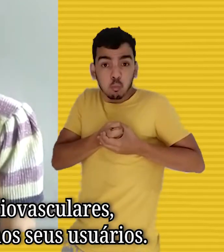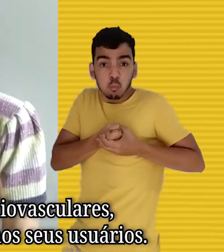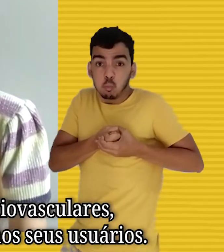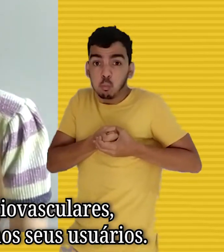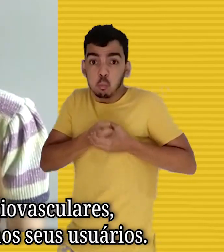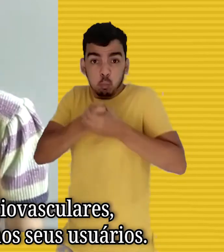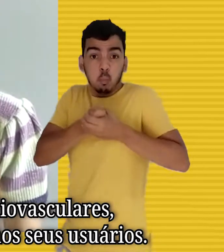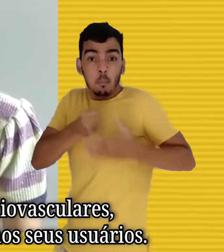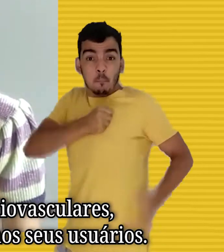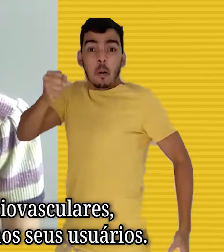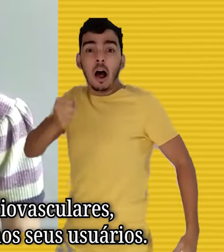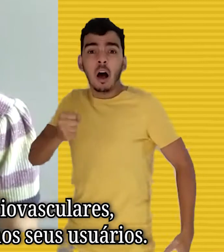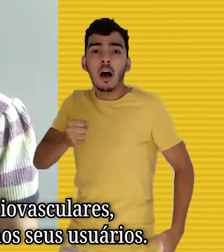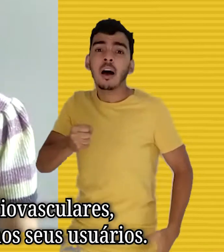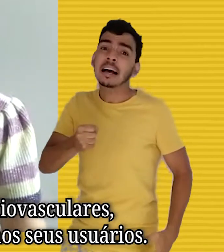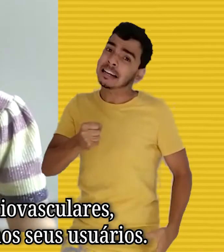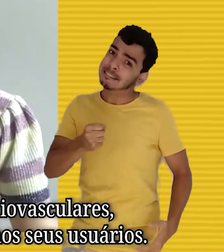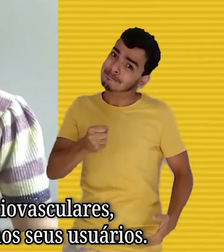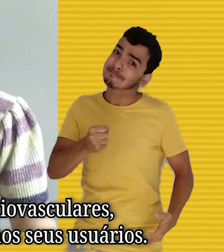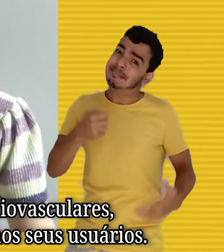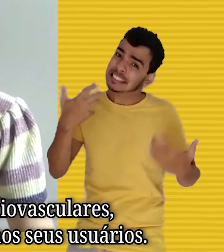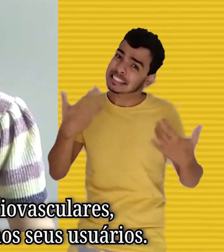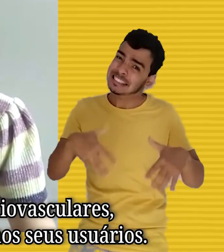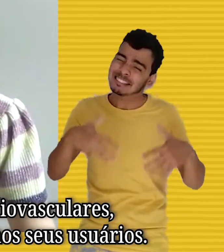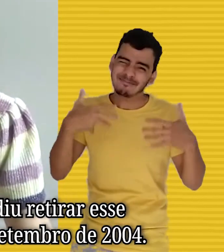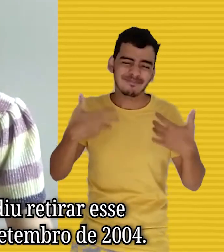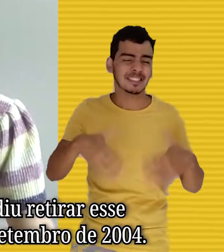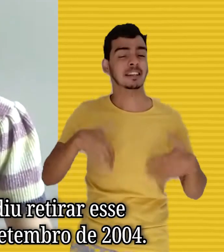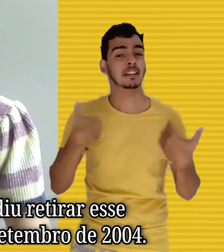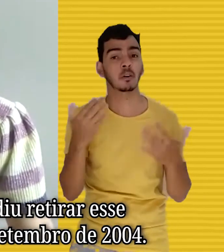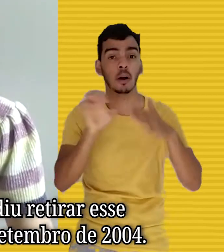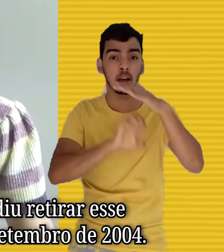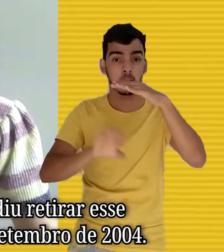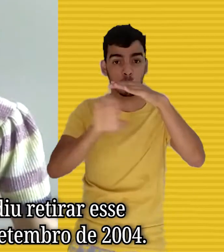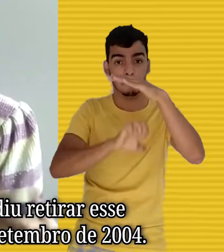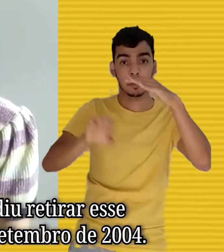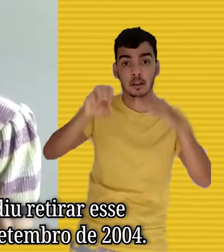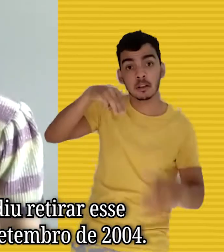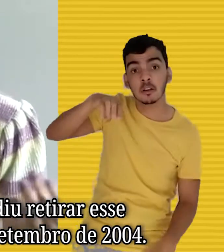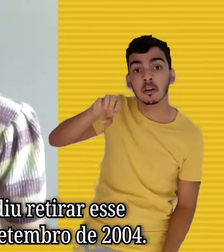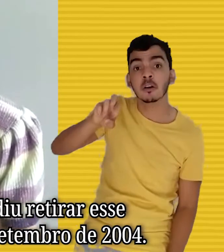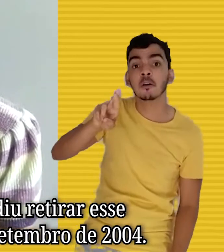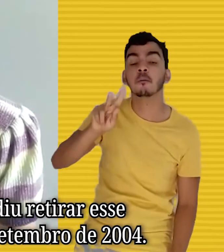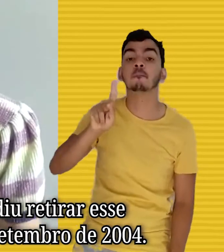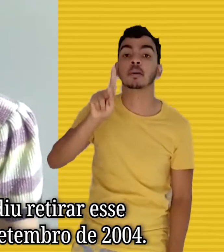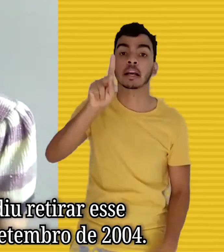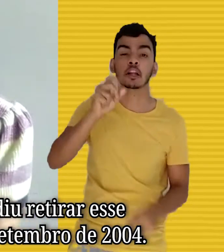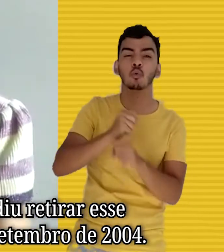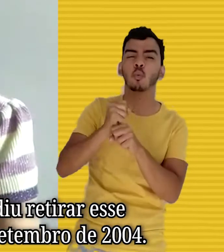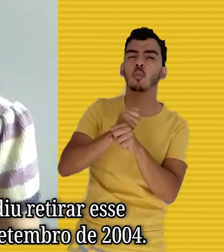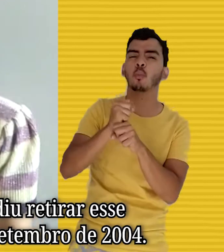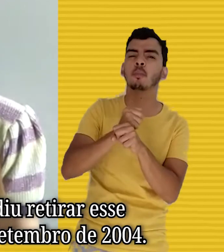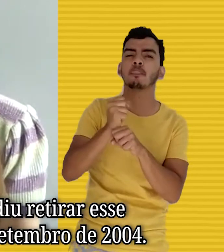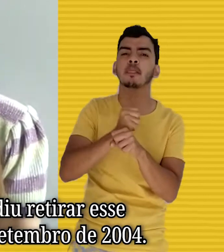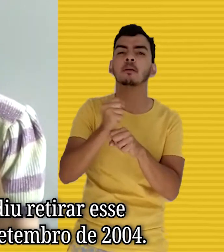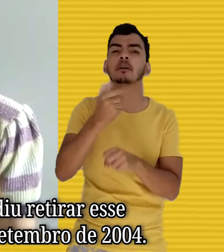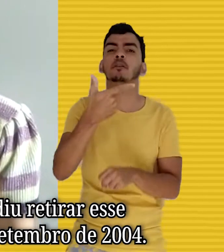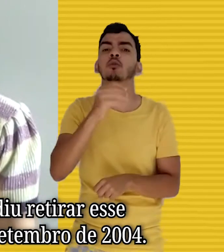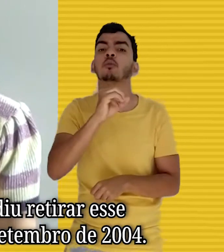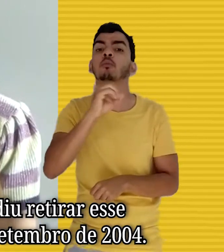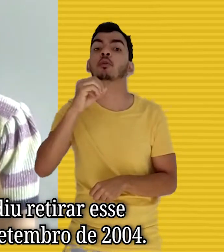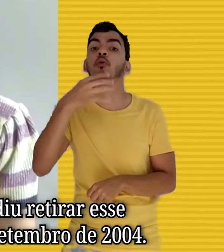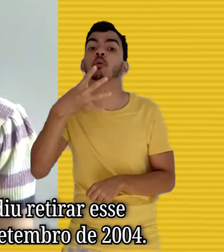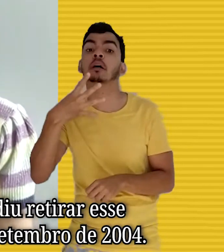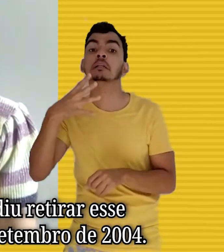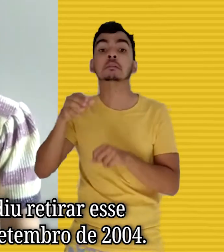infarto agudo ou miocardio, nos seus usuários. E, portanto, a empresa Merck decidiu retirar esse